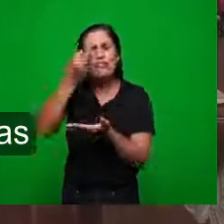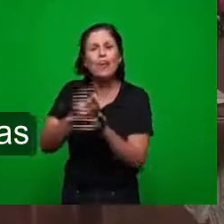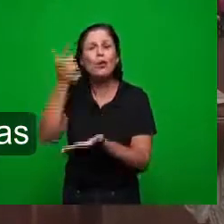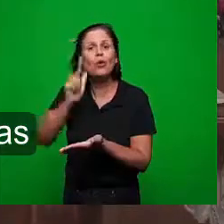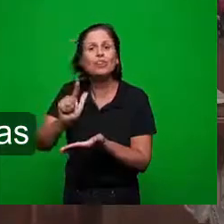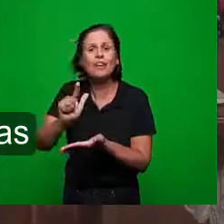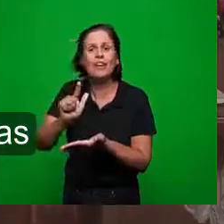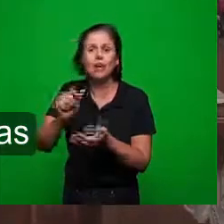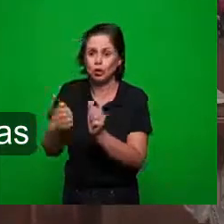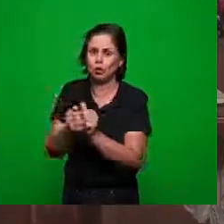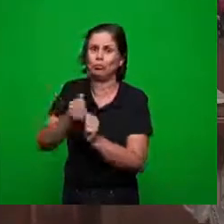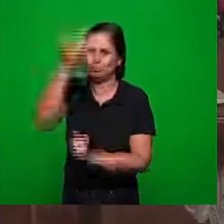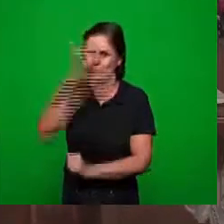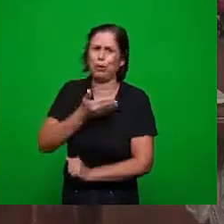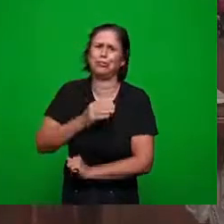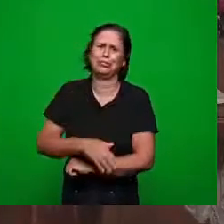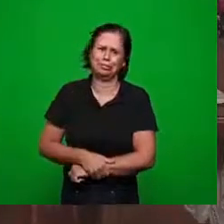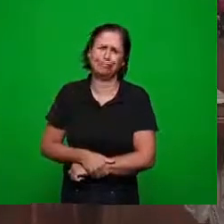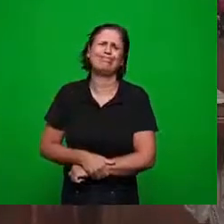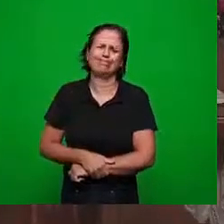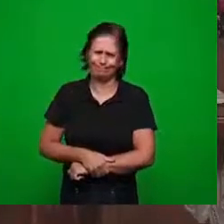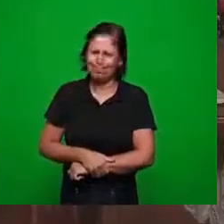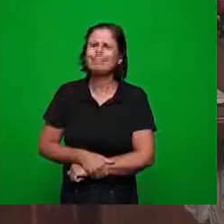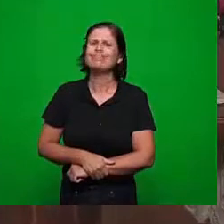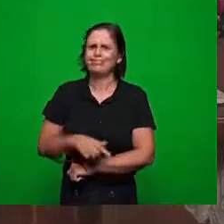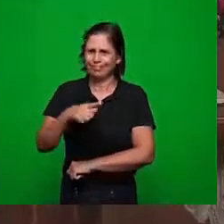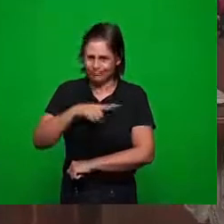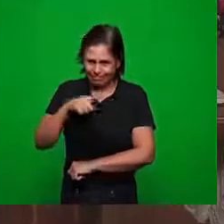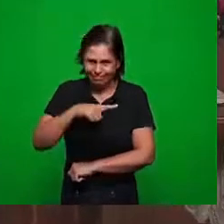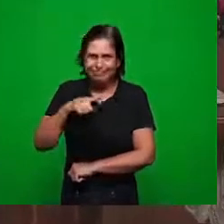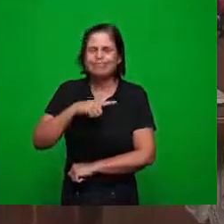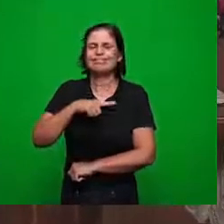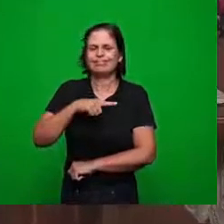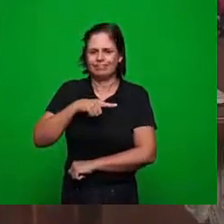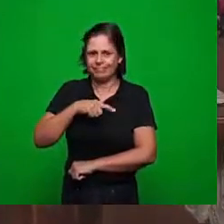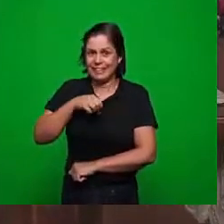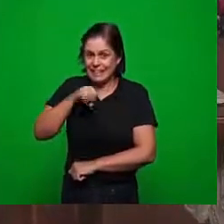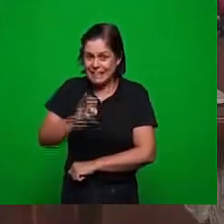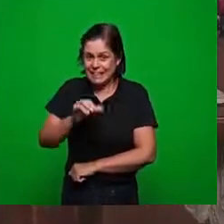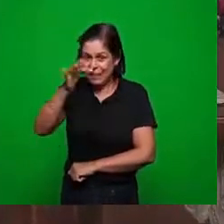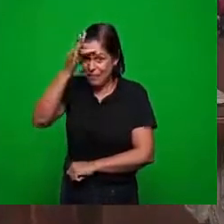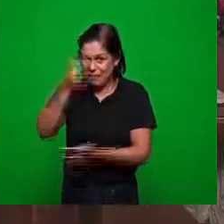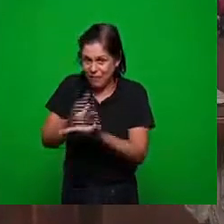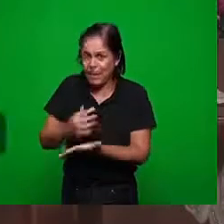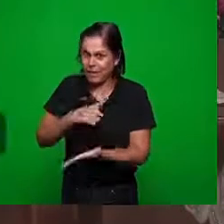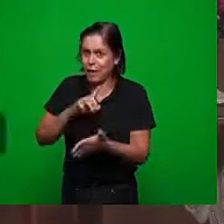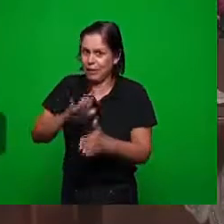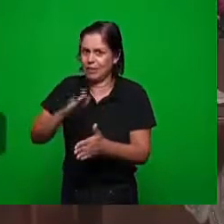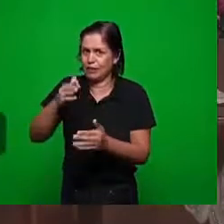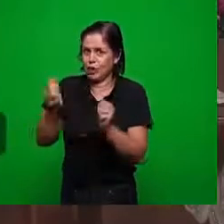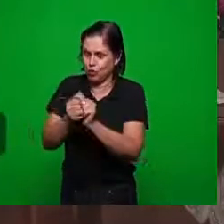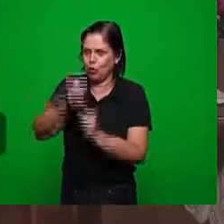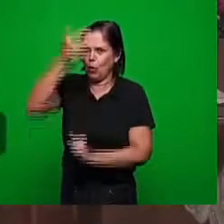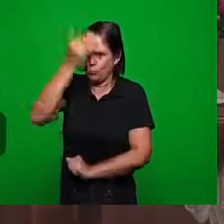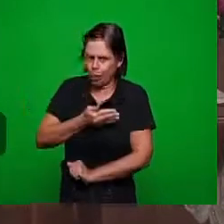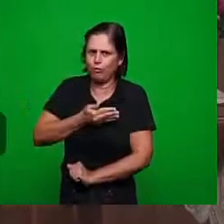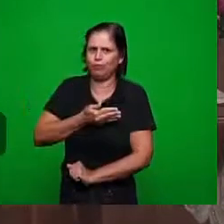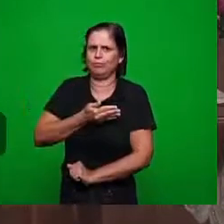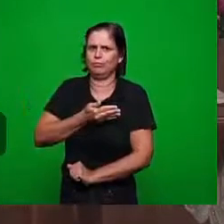a fé tem que ser provada e a fé quando é provada se chama